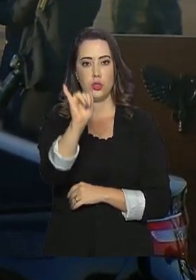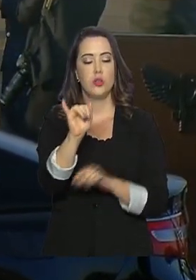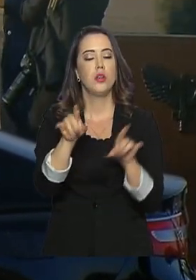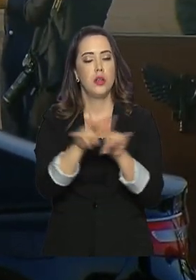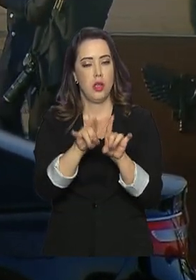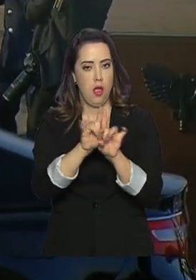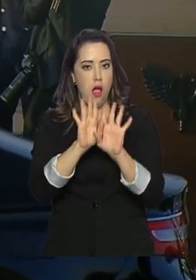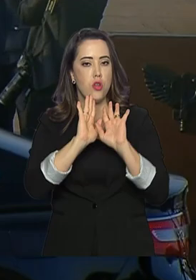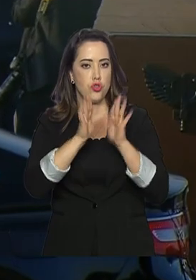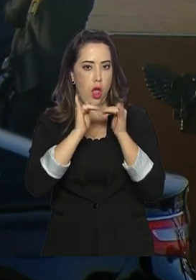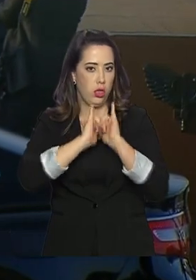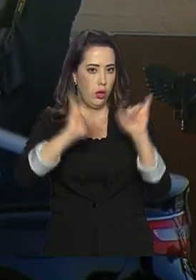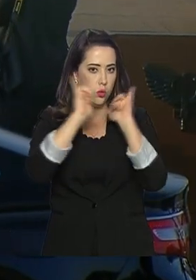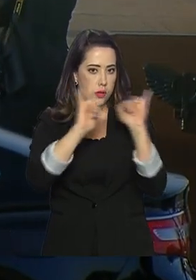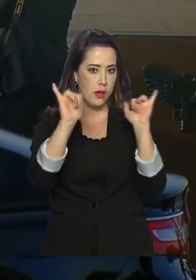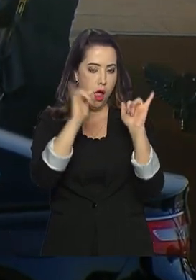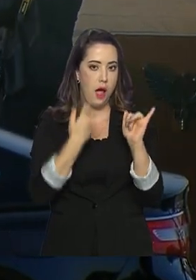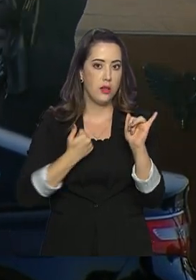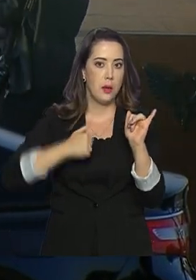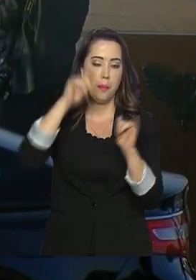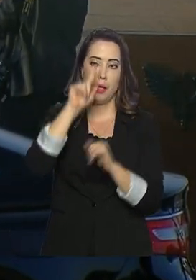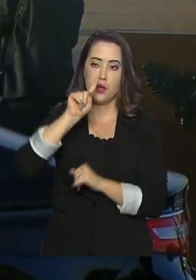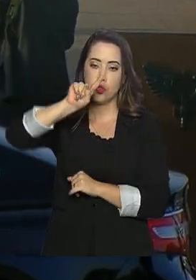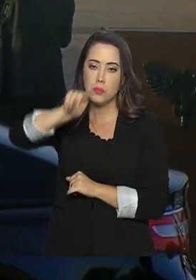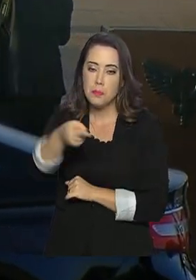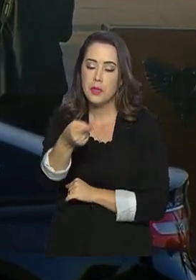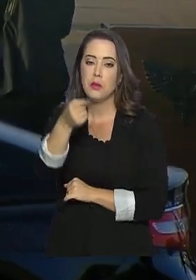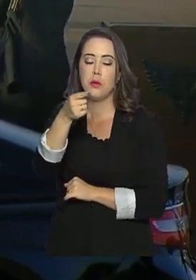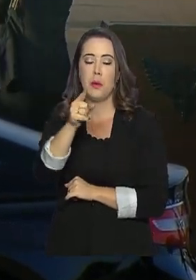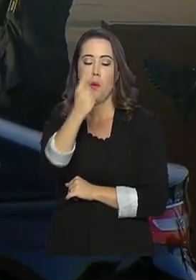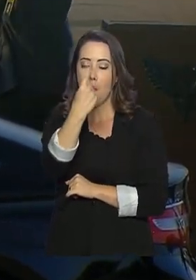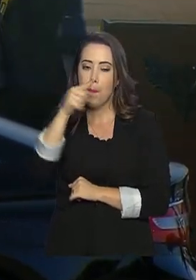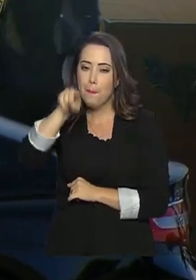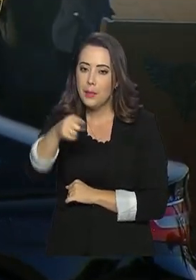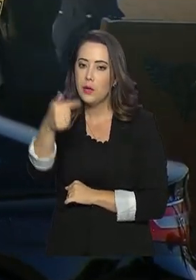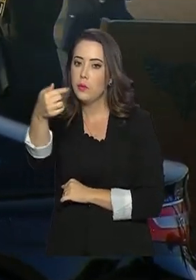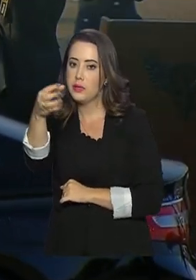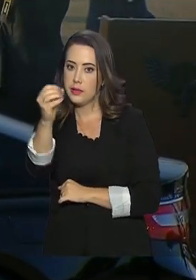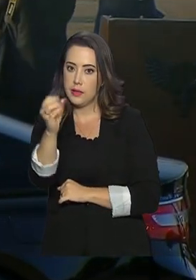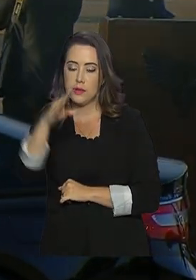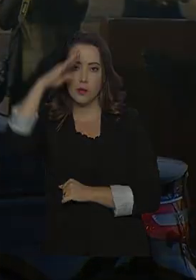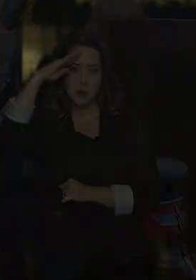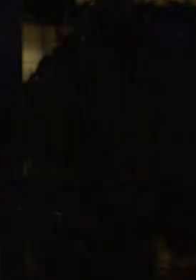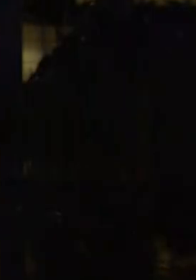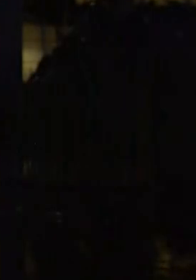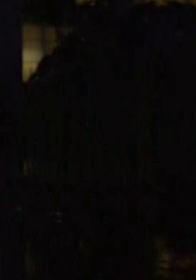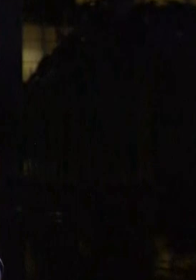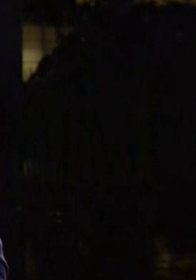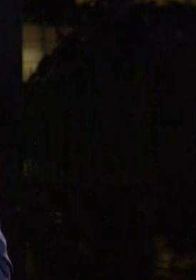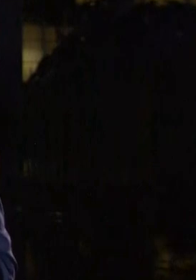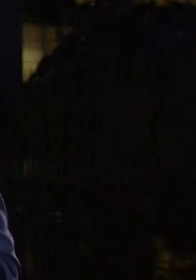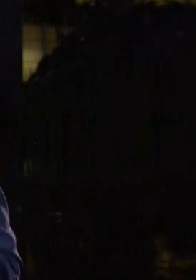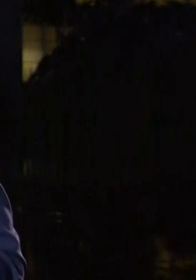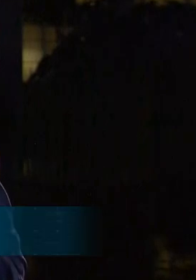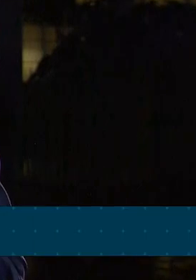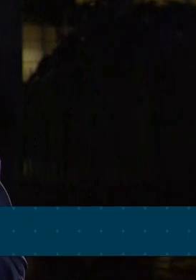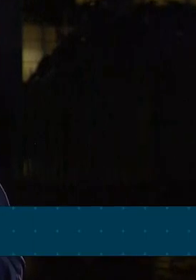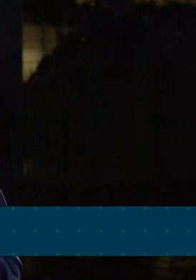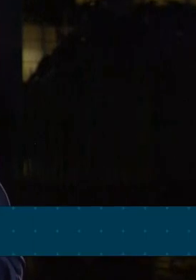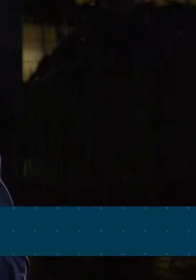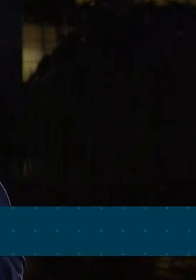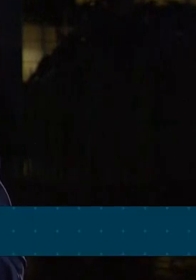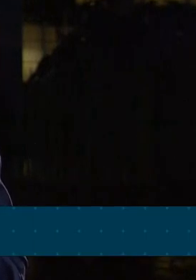FAB anunciou que vai ter reforço de 1.600 militares nas ruas e que, no ar, aeronaves vão